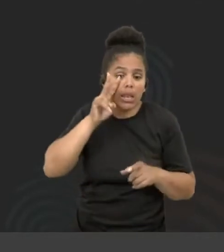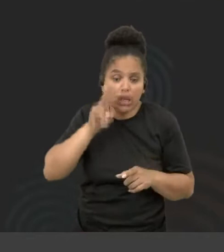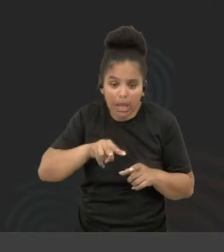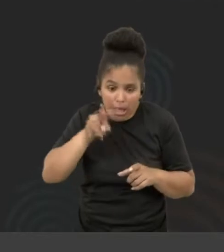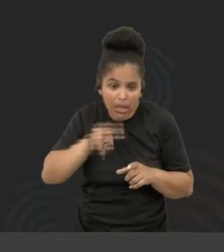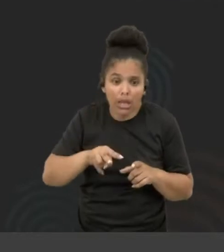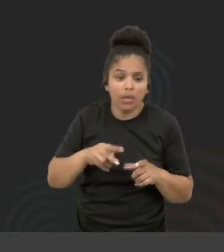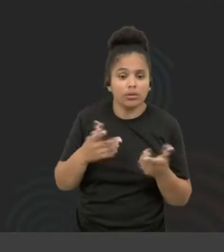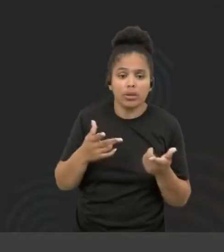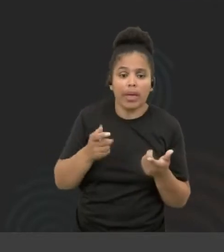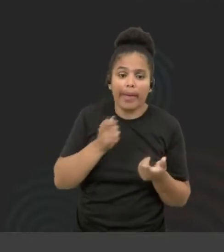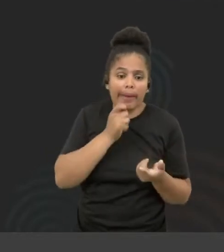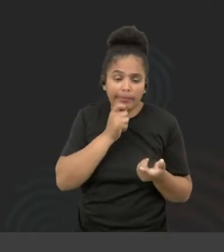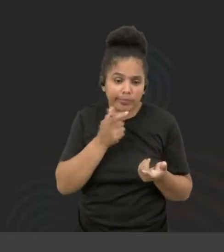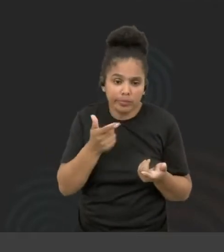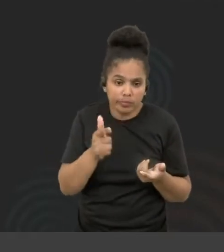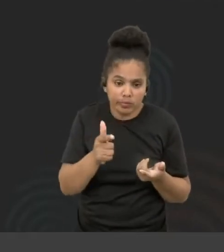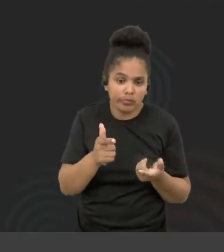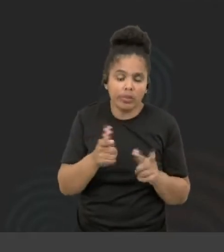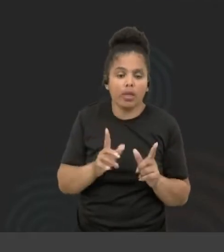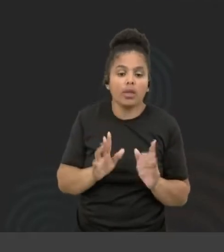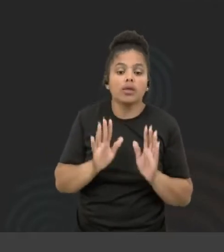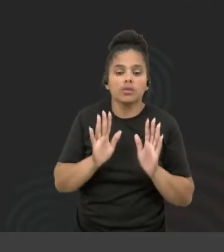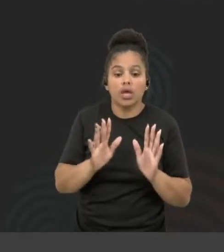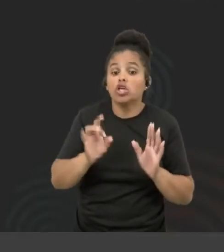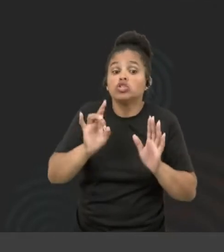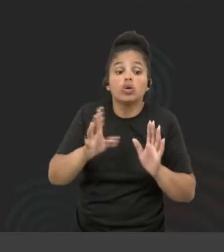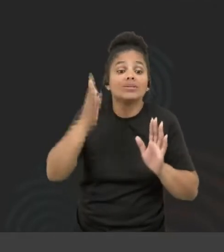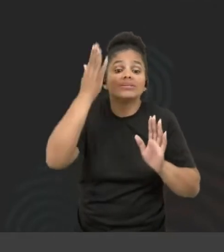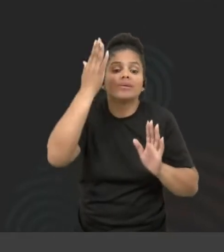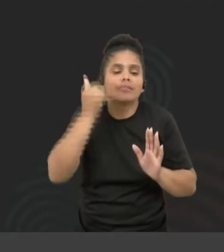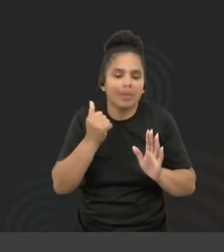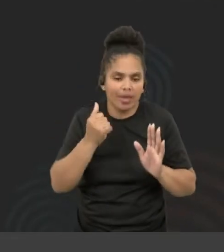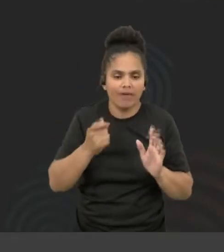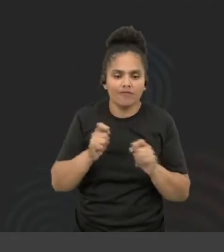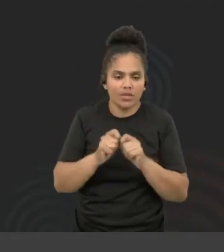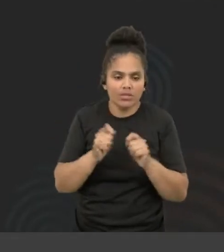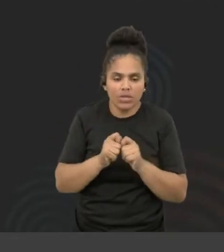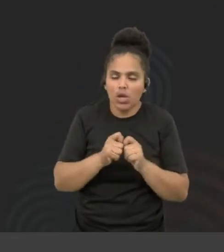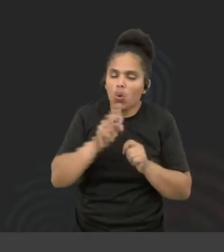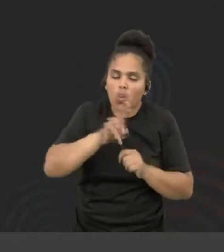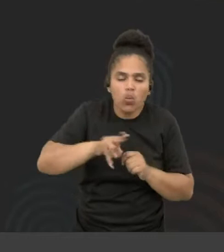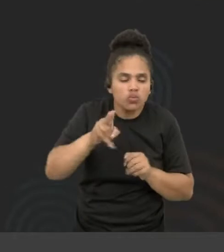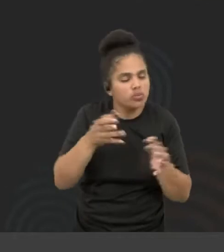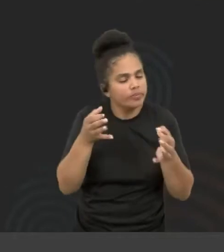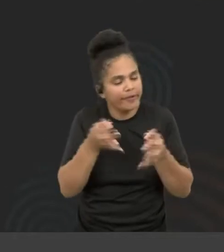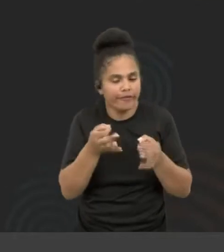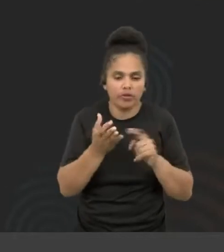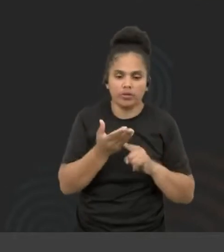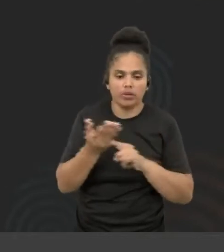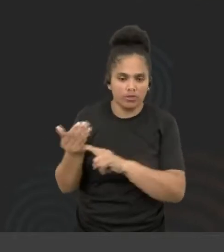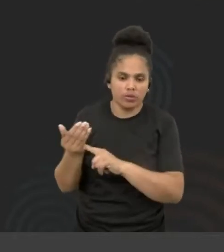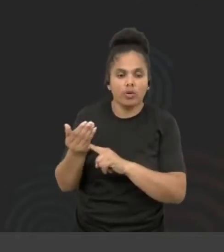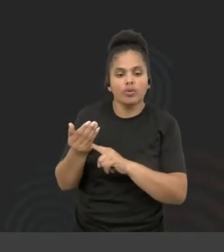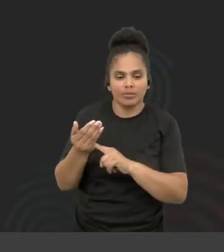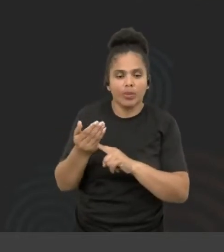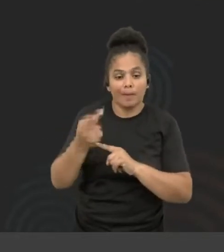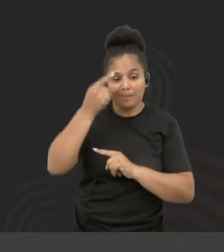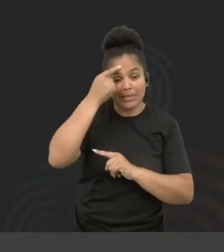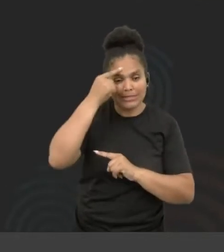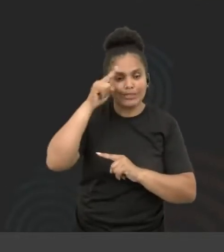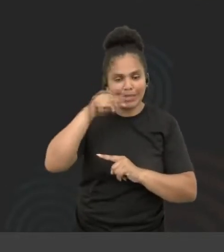e não está conseguindo ler. É para qualquer pessoa. É só a gente saber fazer o bom uso da tecnologia, contando com a linha de código, né Mari?